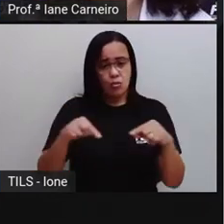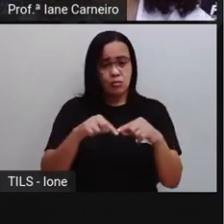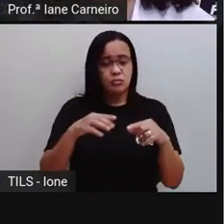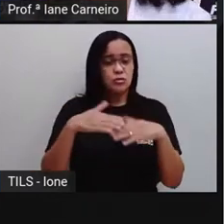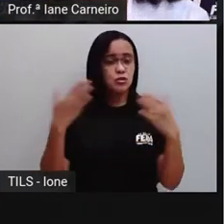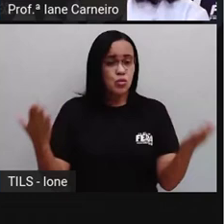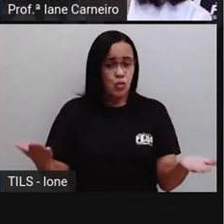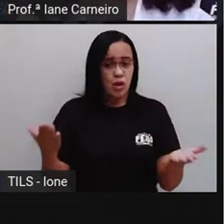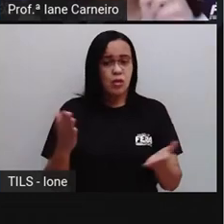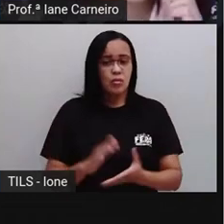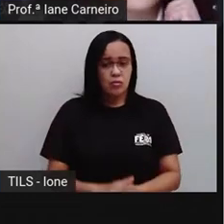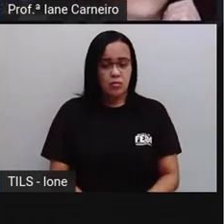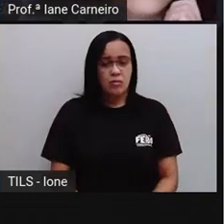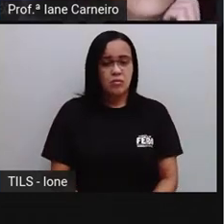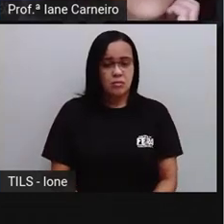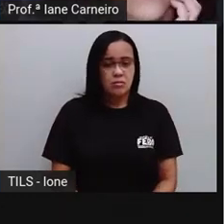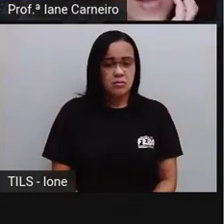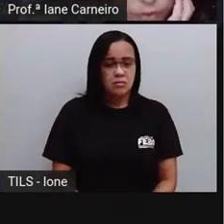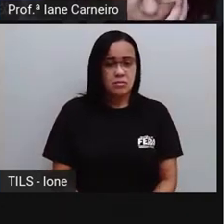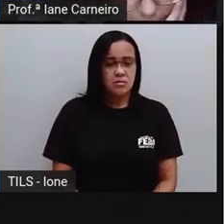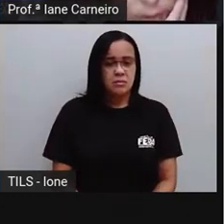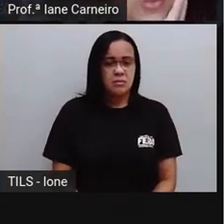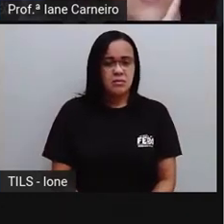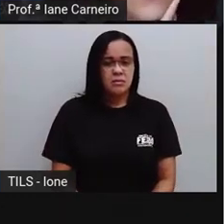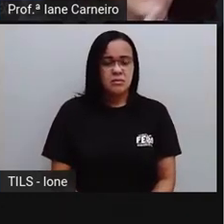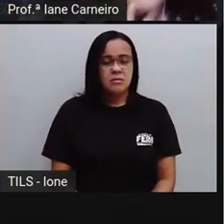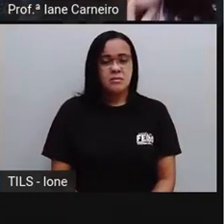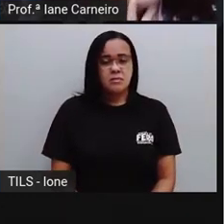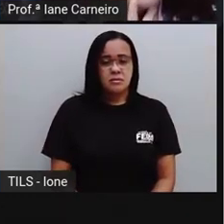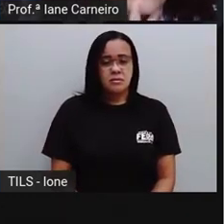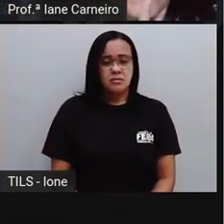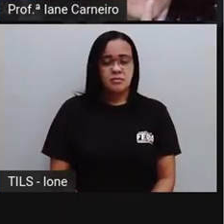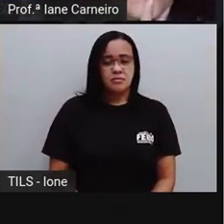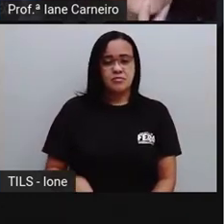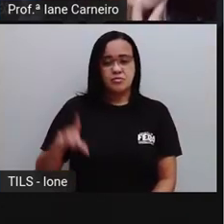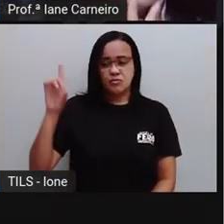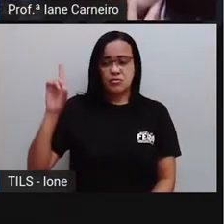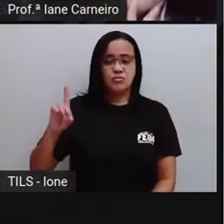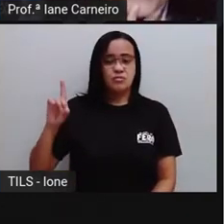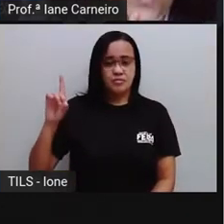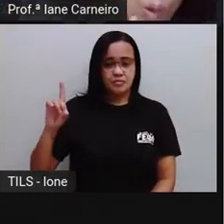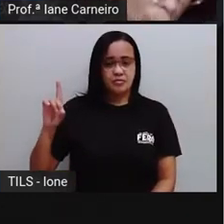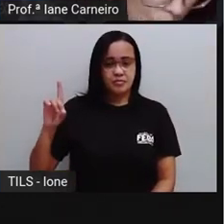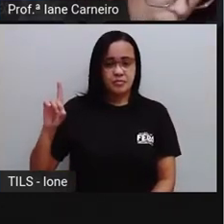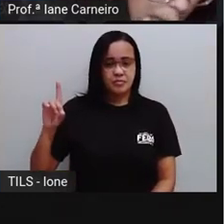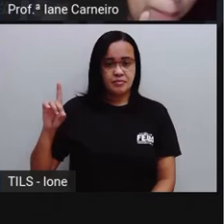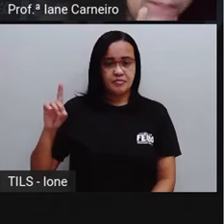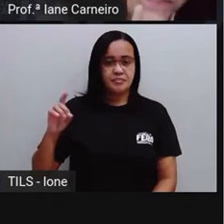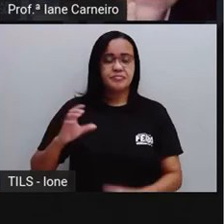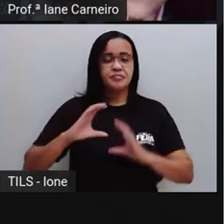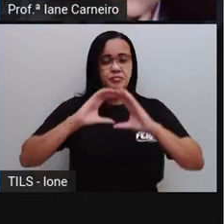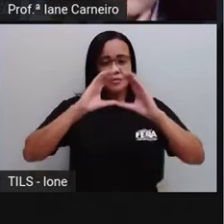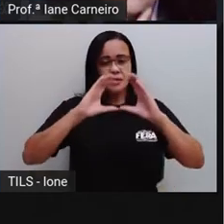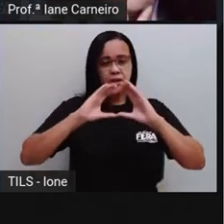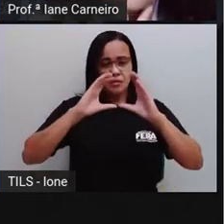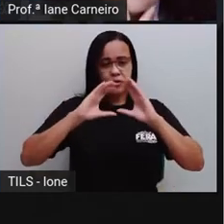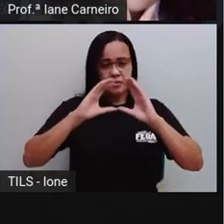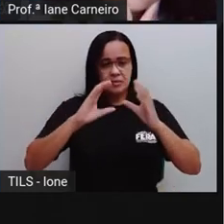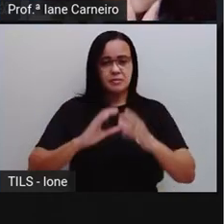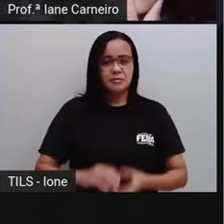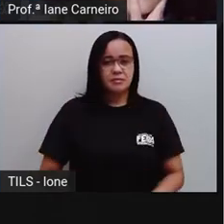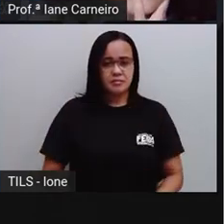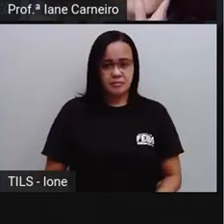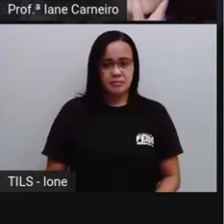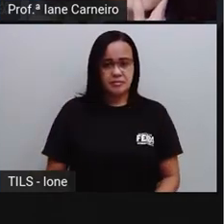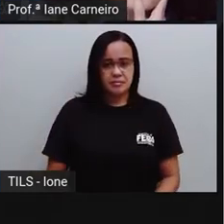trocado. Agora vai tá do outro lado. Então qual é o direito? Onde está a bola? E